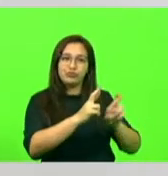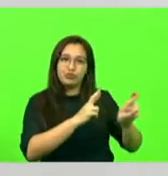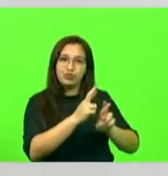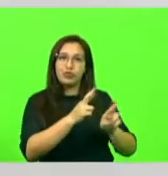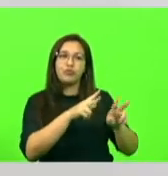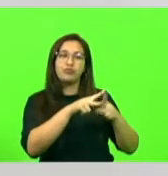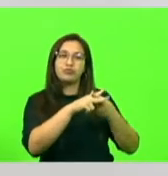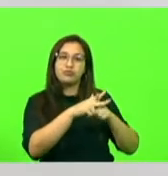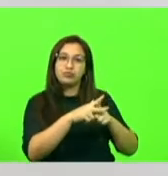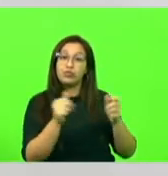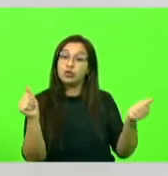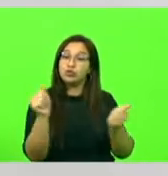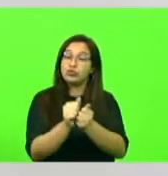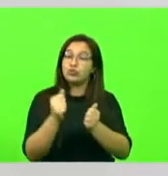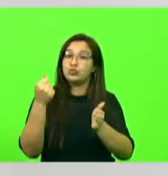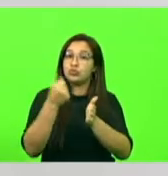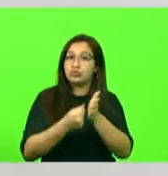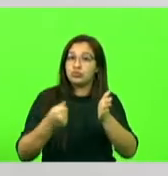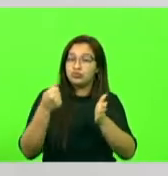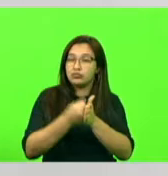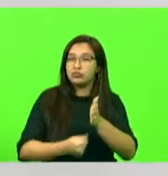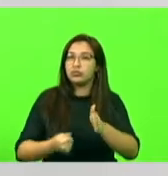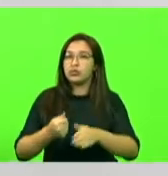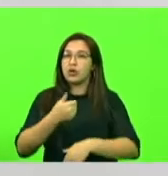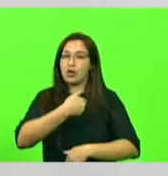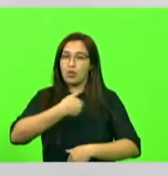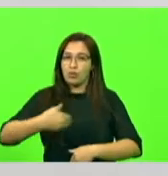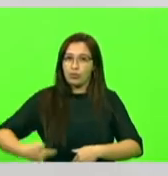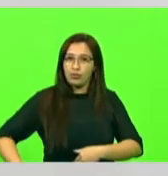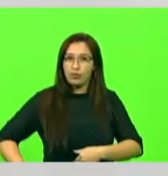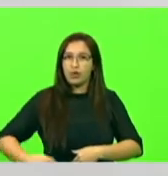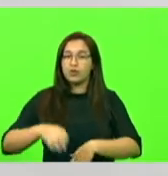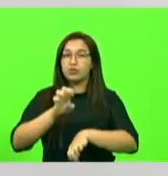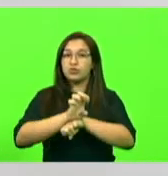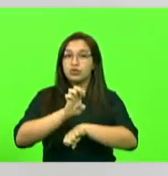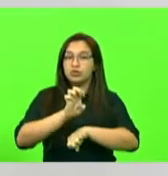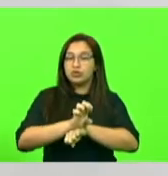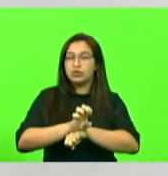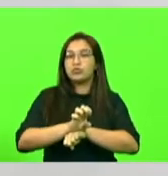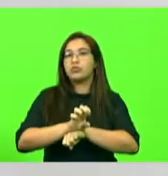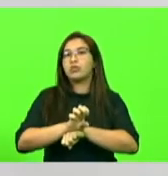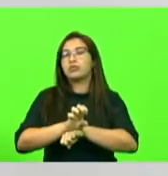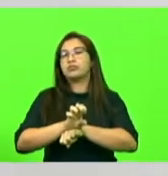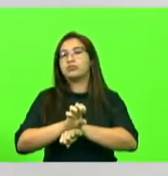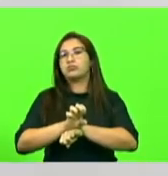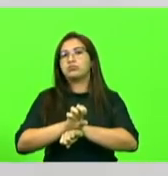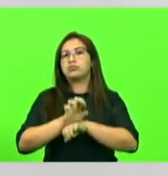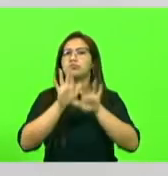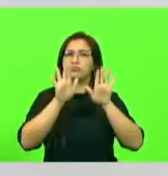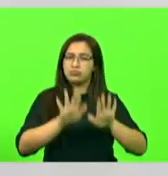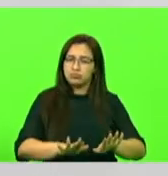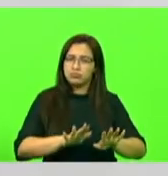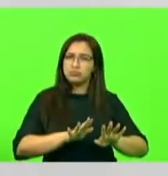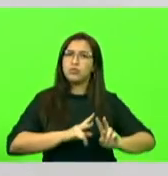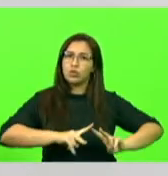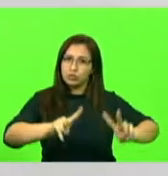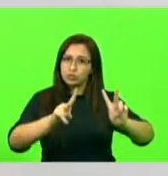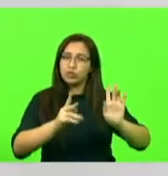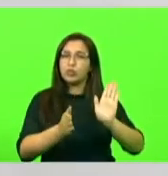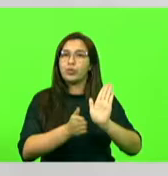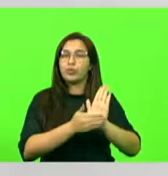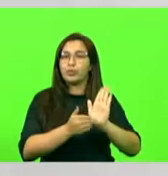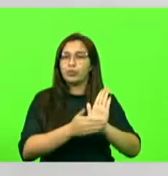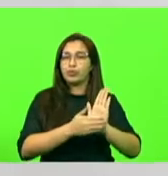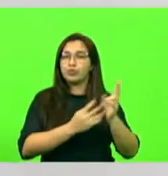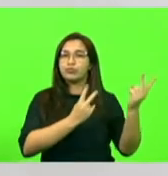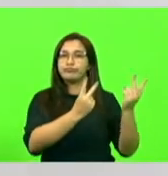o governo do Estado, com o novo governo, com esse governo, para que capte os recursos, para que mantenha a proposta de duplicação da EC